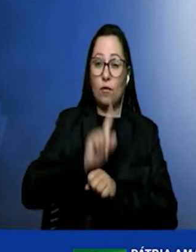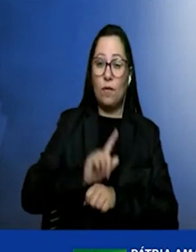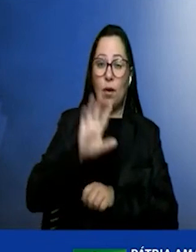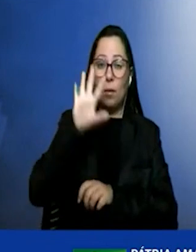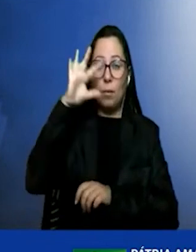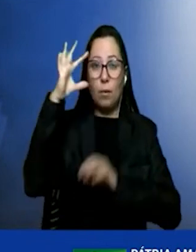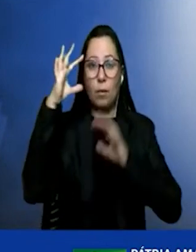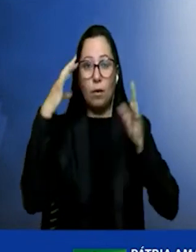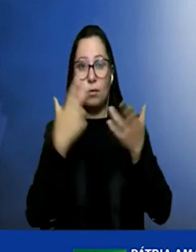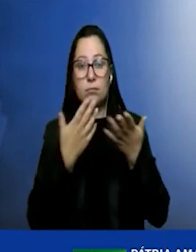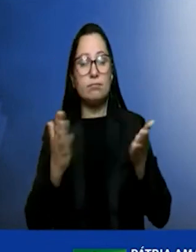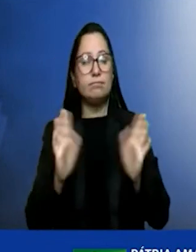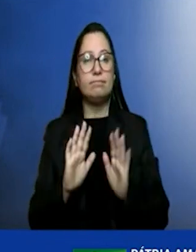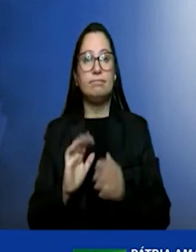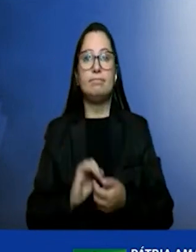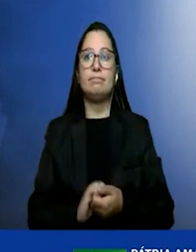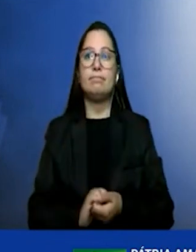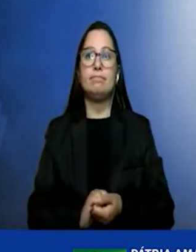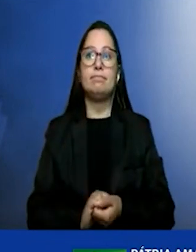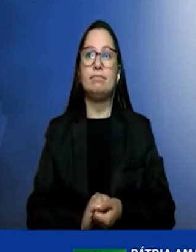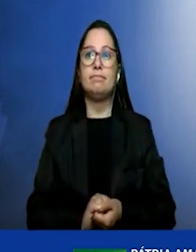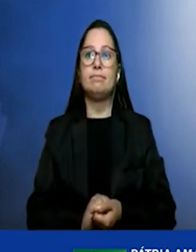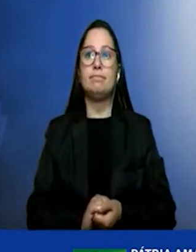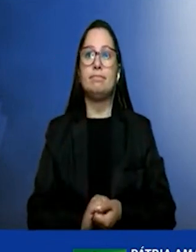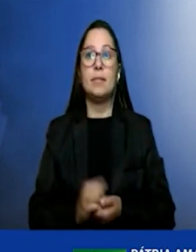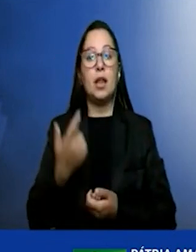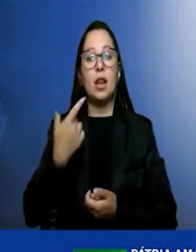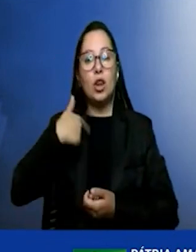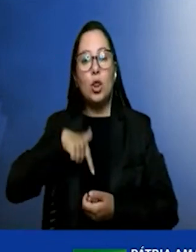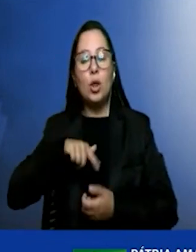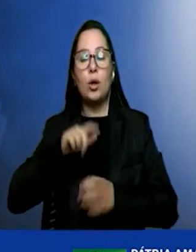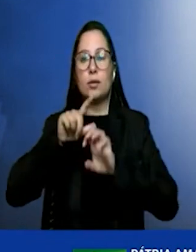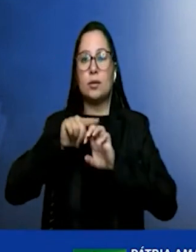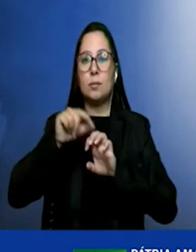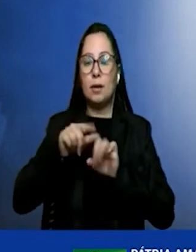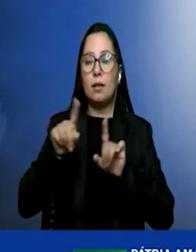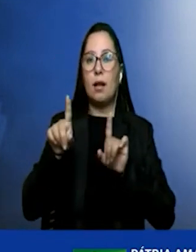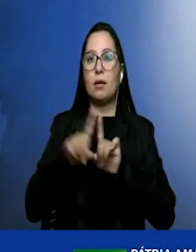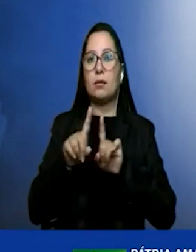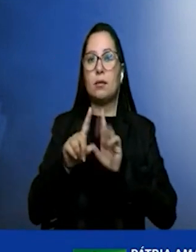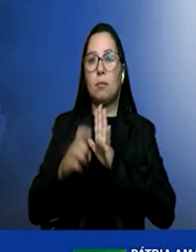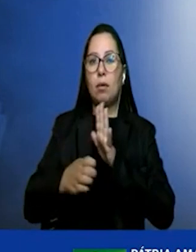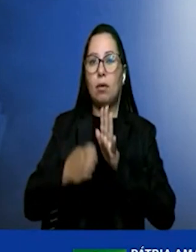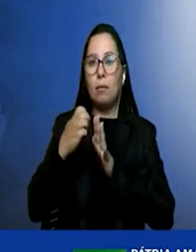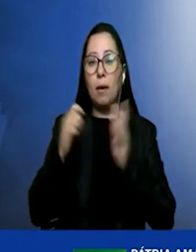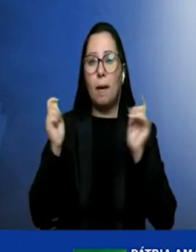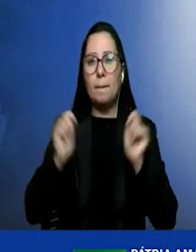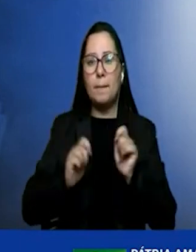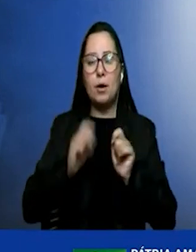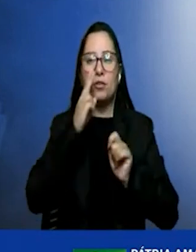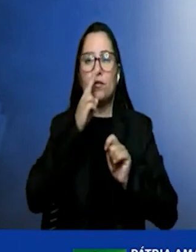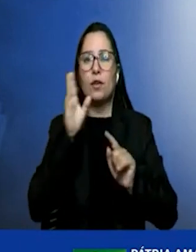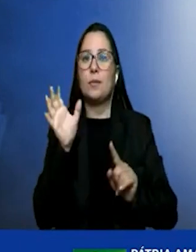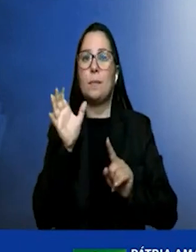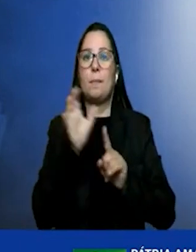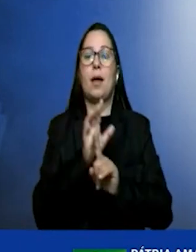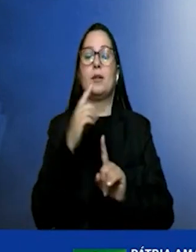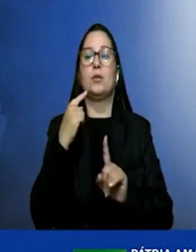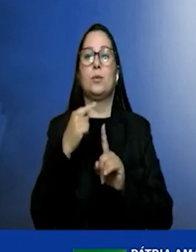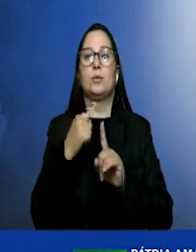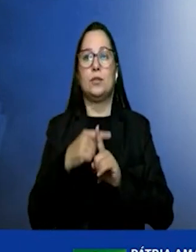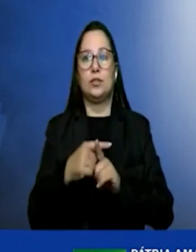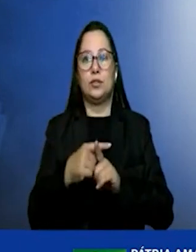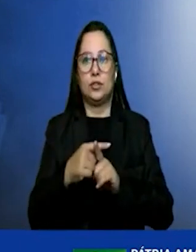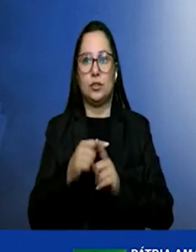top-down. Nós, empresários e empreendedores, podemos ter um forte impacto positivo na atual